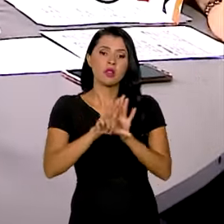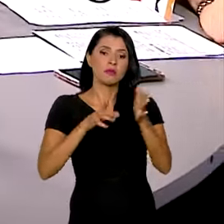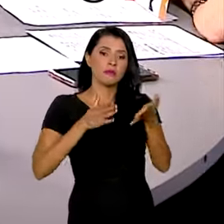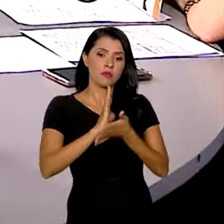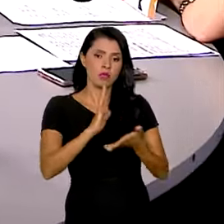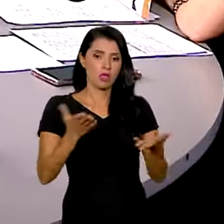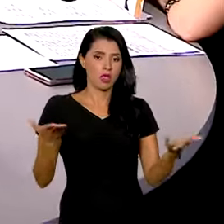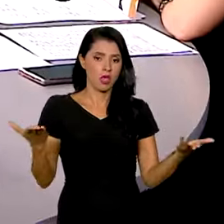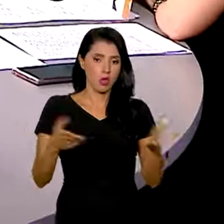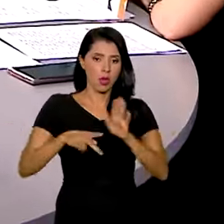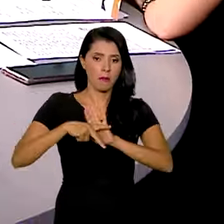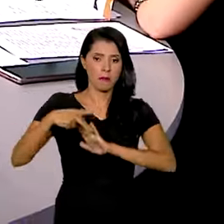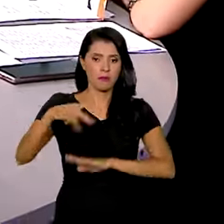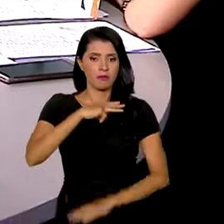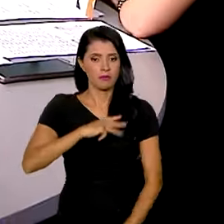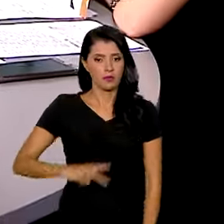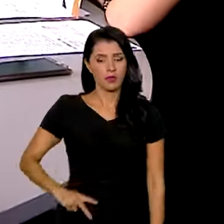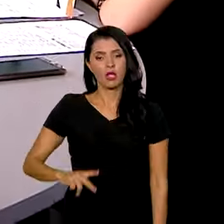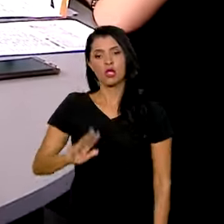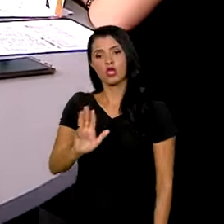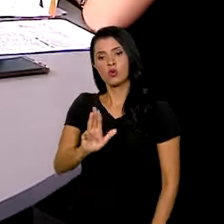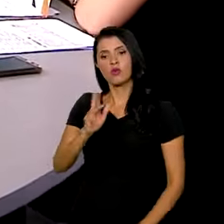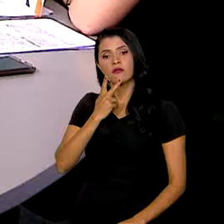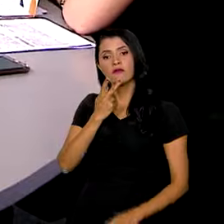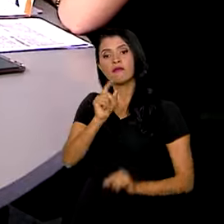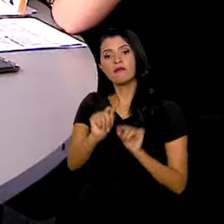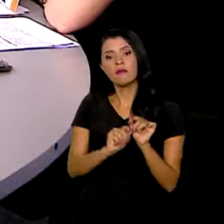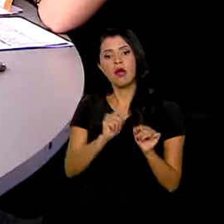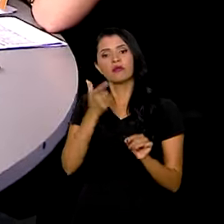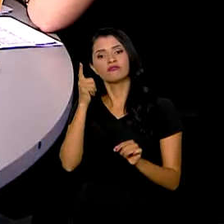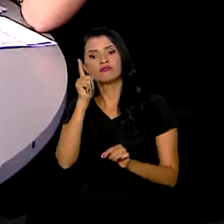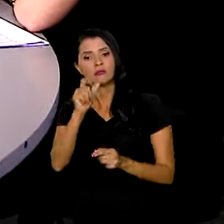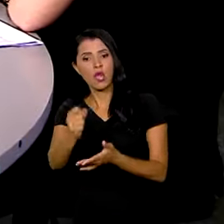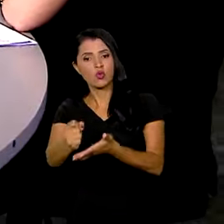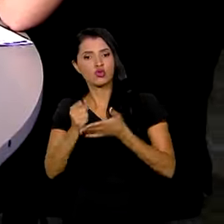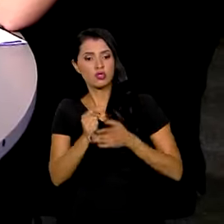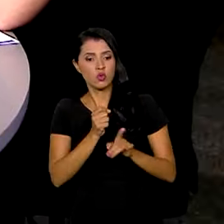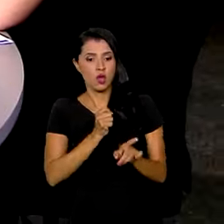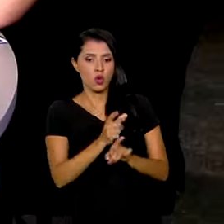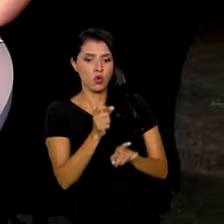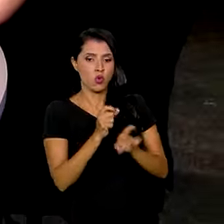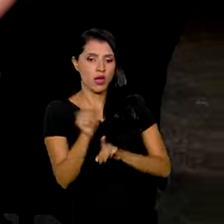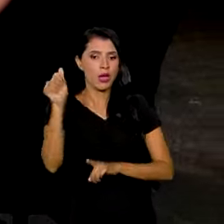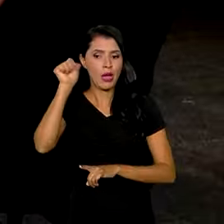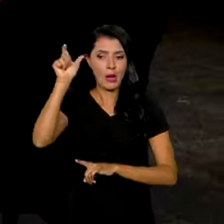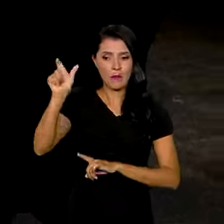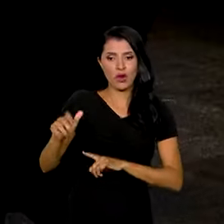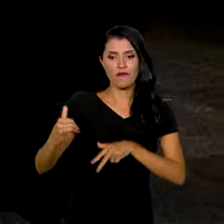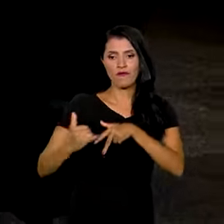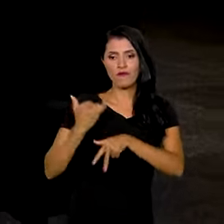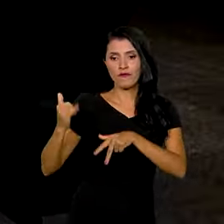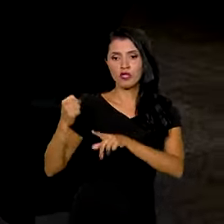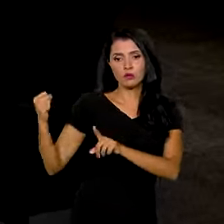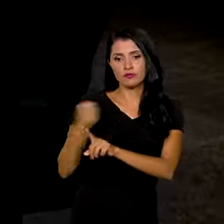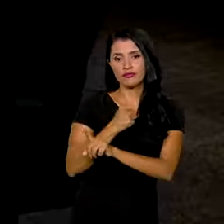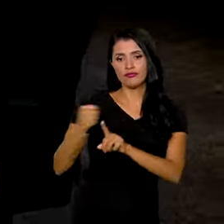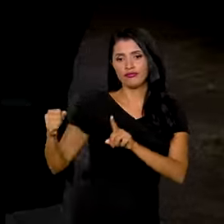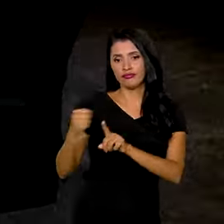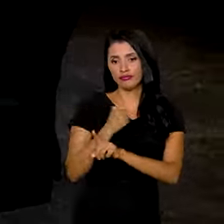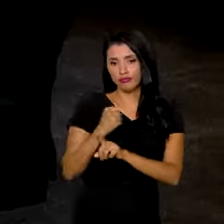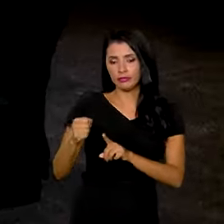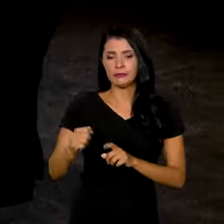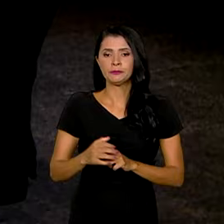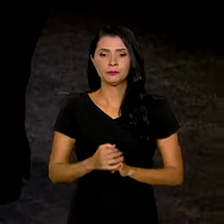recentemente pelo presidente Lula, que prevê a concessão de auxílio-aluguel às mulheres vítimas de violência doméstica.